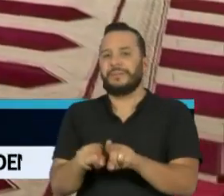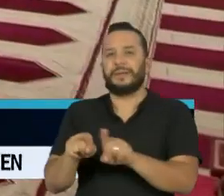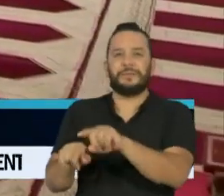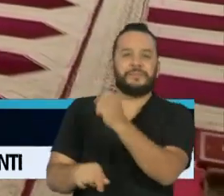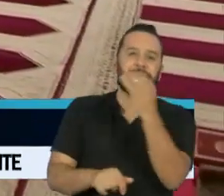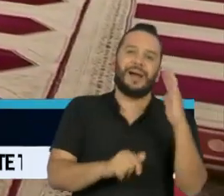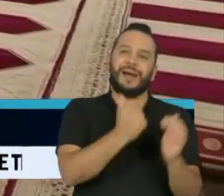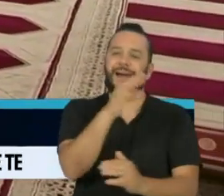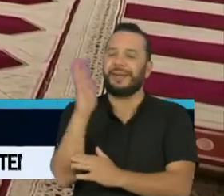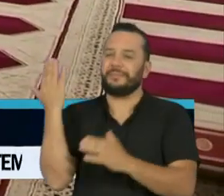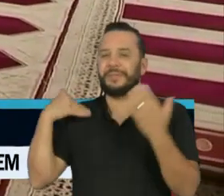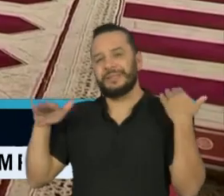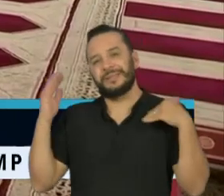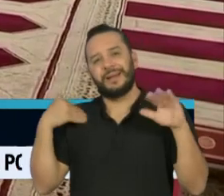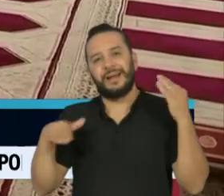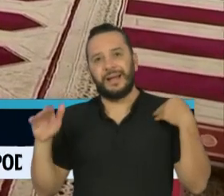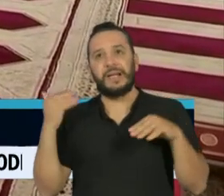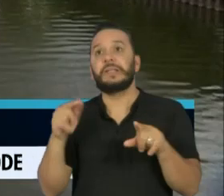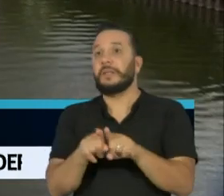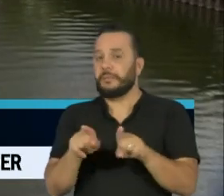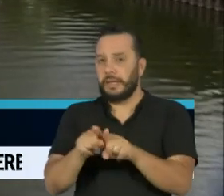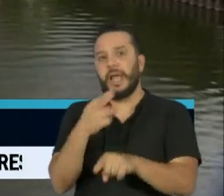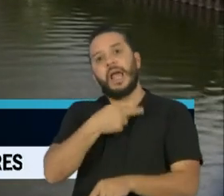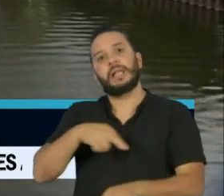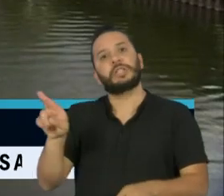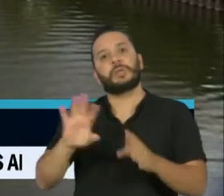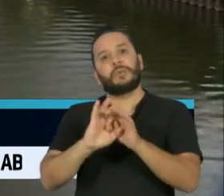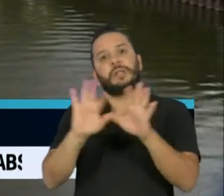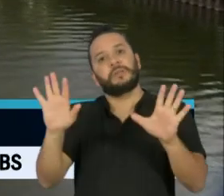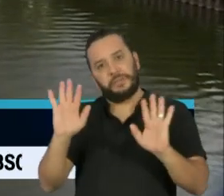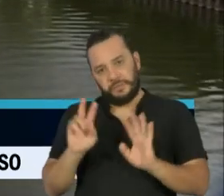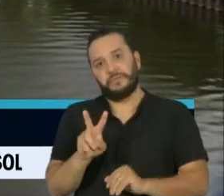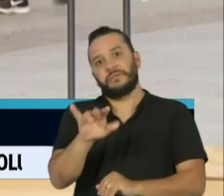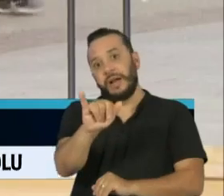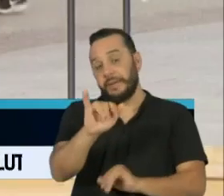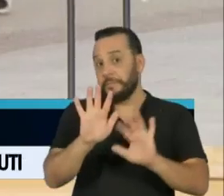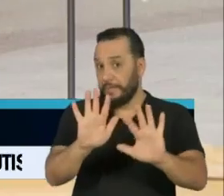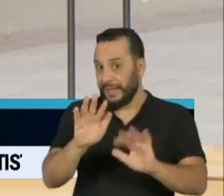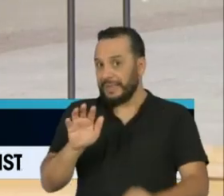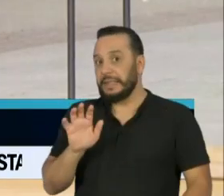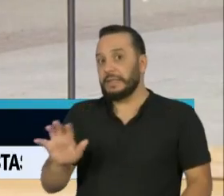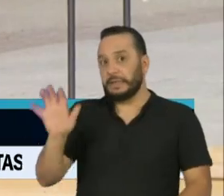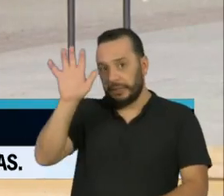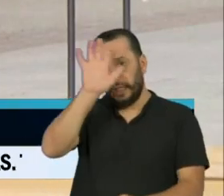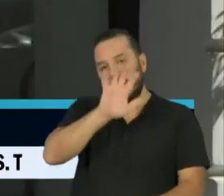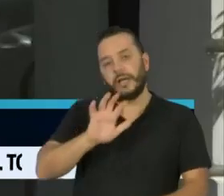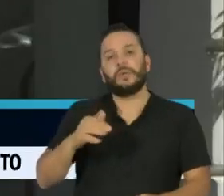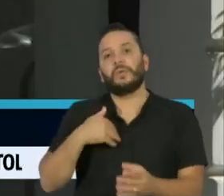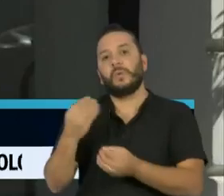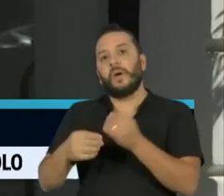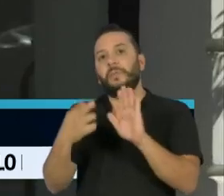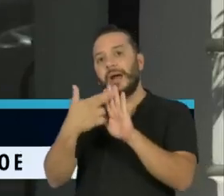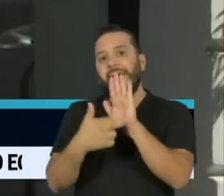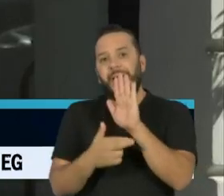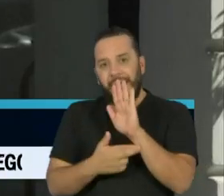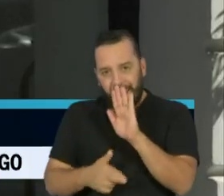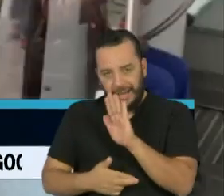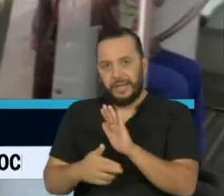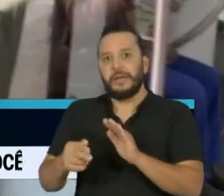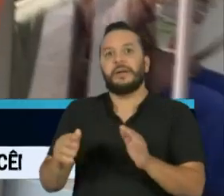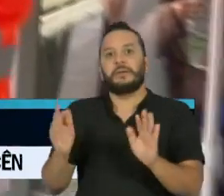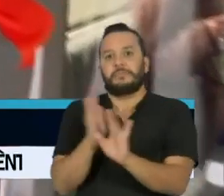e participar de serviços religiosos. Cada estado deve definir agora novas medidas de circulação e higiene para